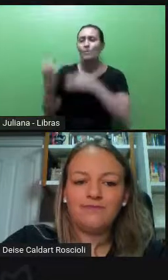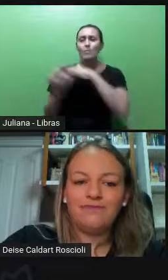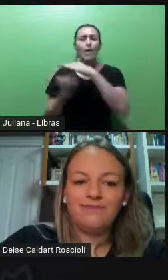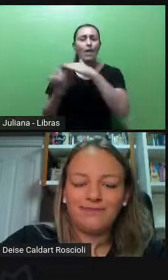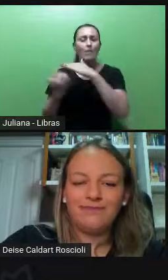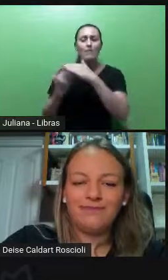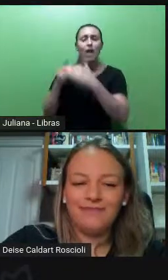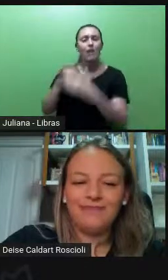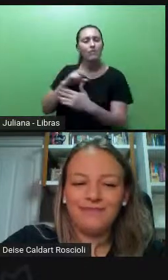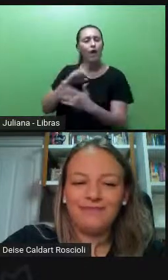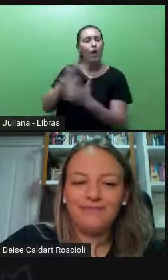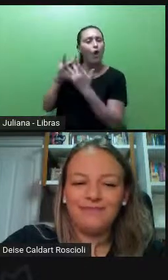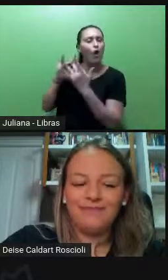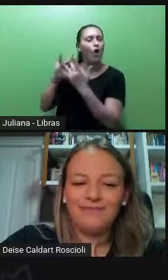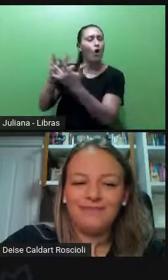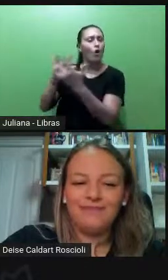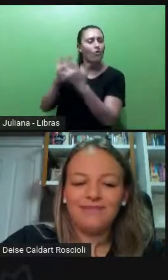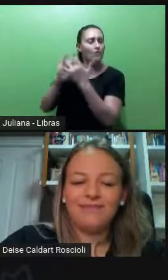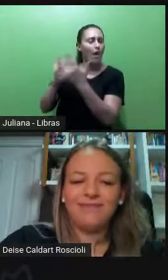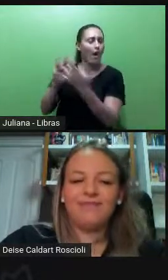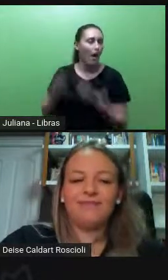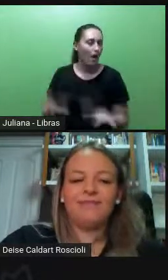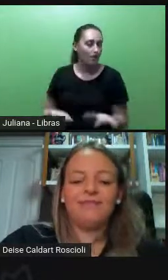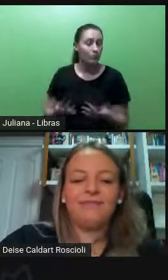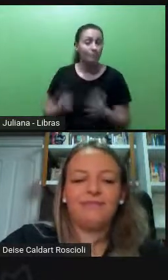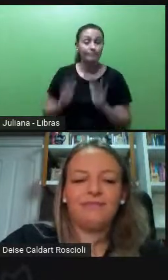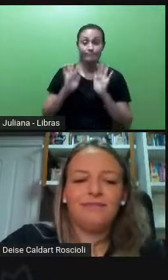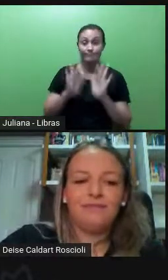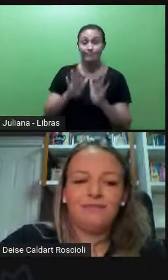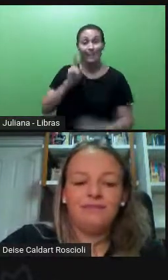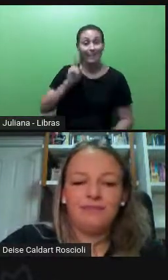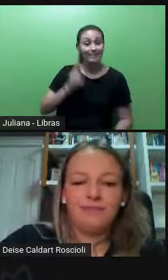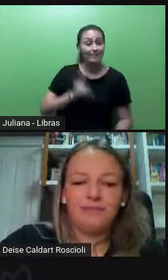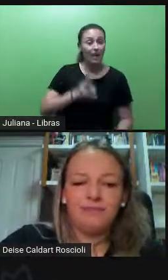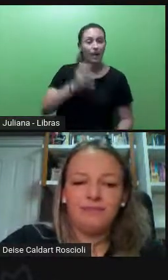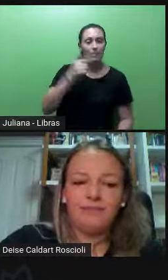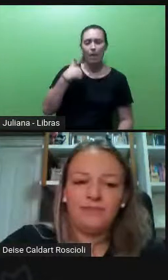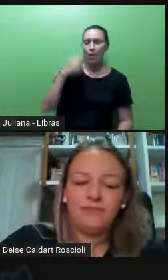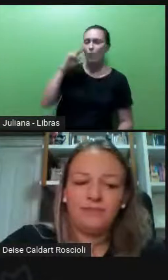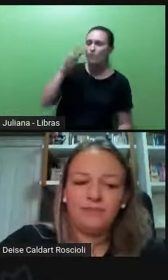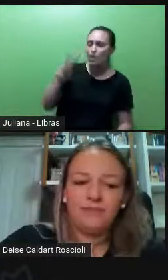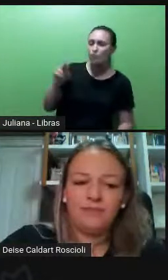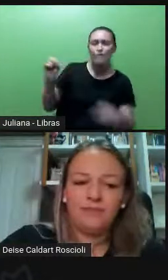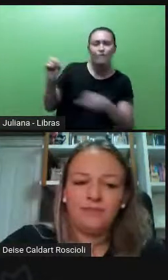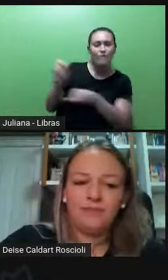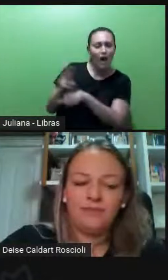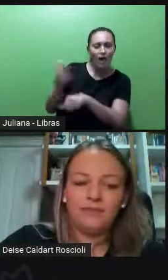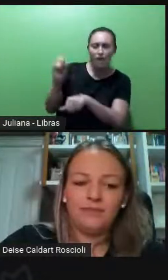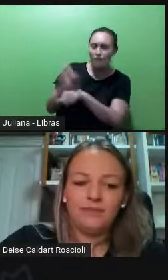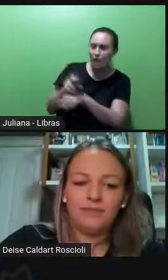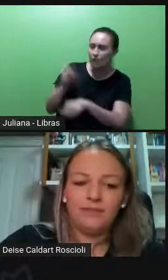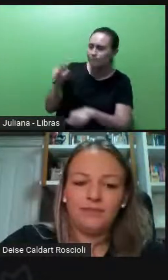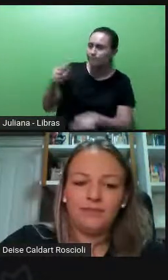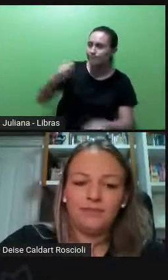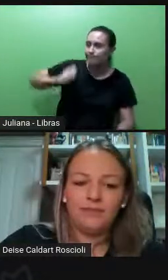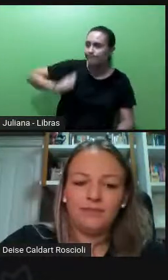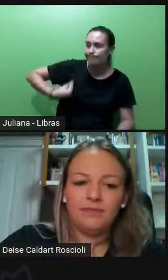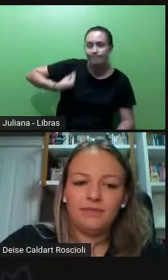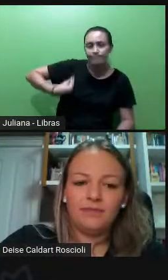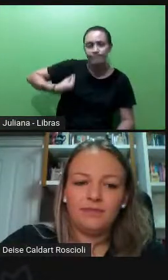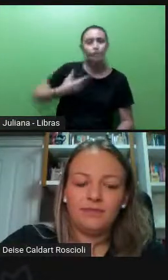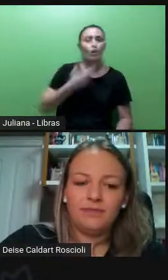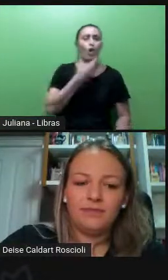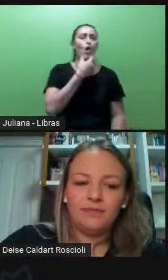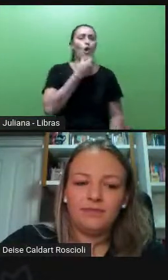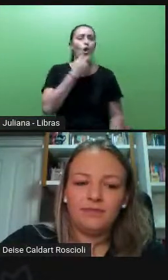Vou te dar um exemplo. Se eu sempre vejo na divulgação de uma vaga de trabalho, a figura de um homem